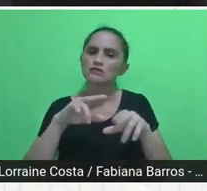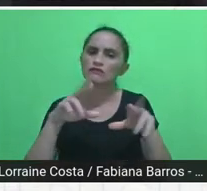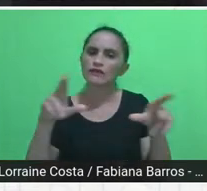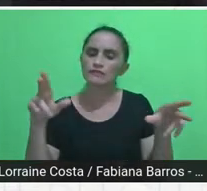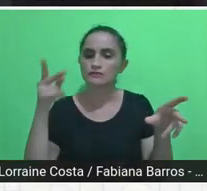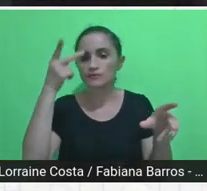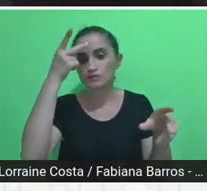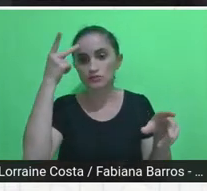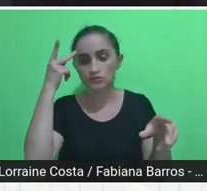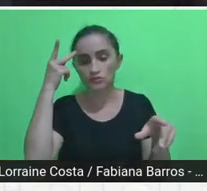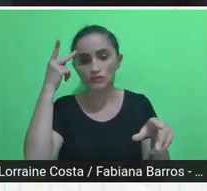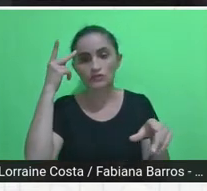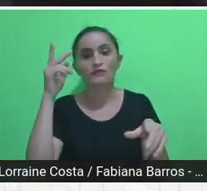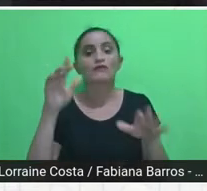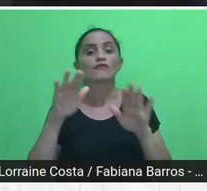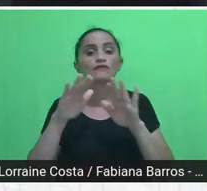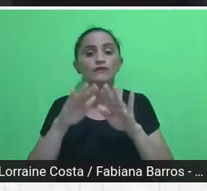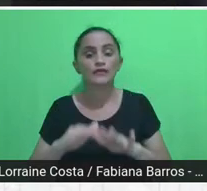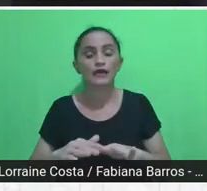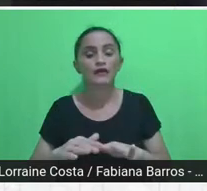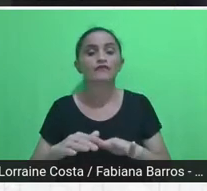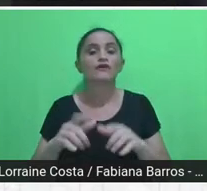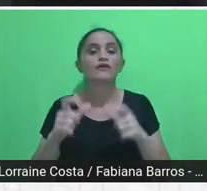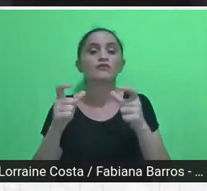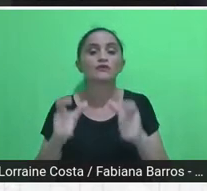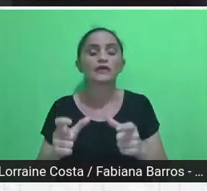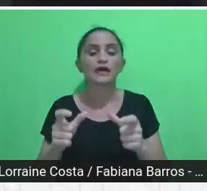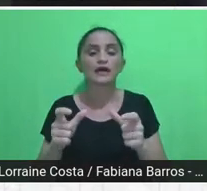efetivamente limitada e,